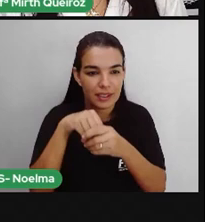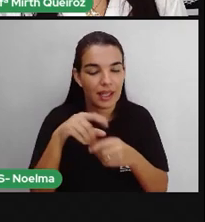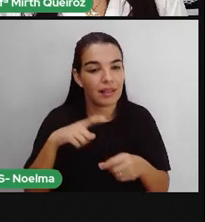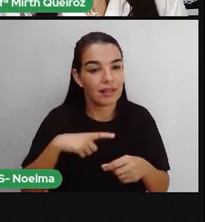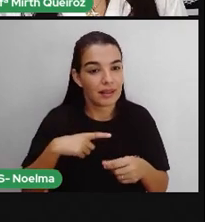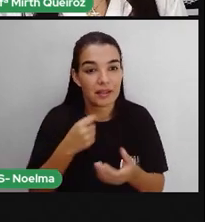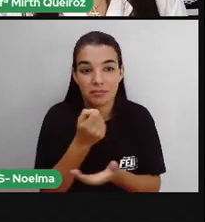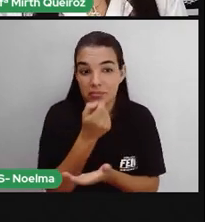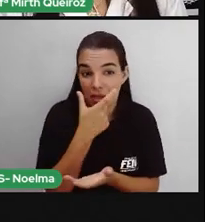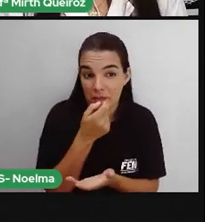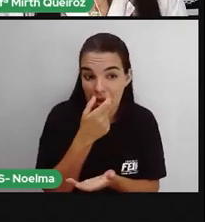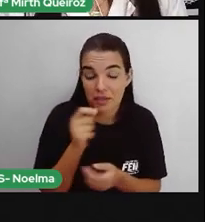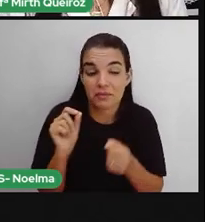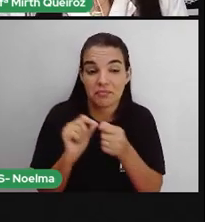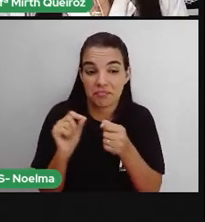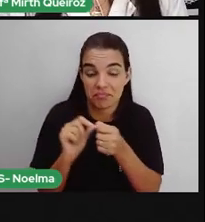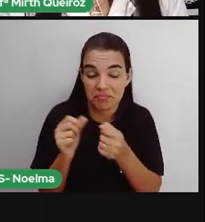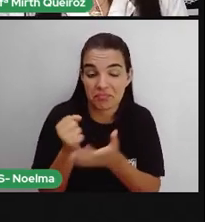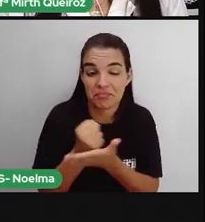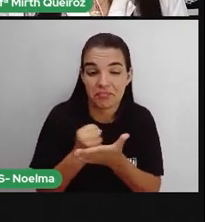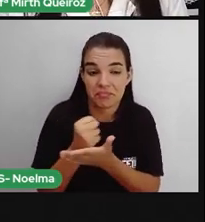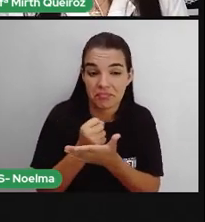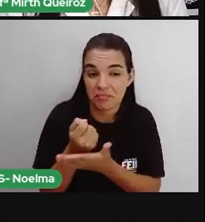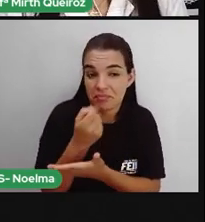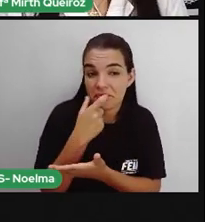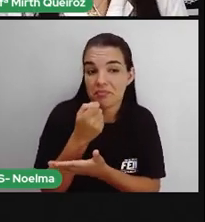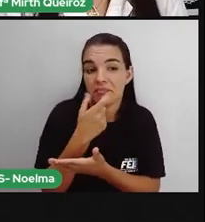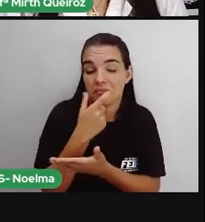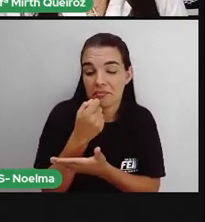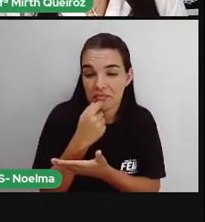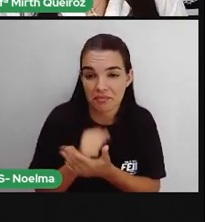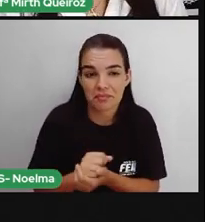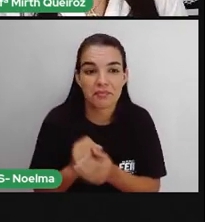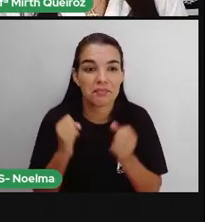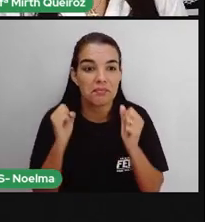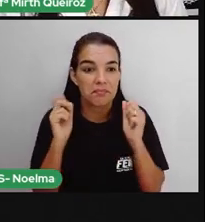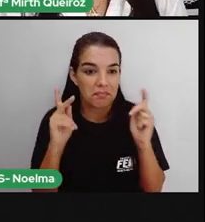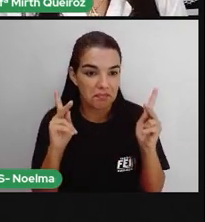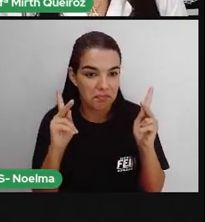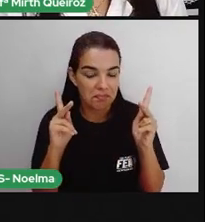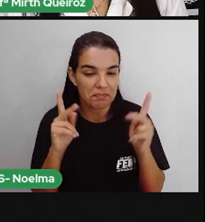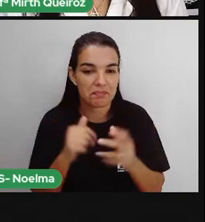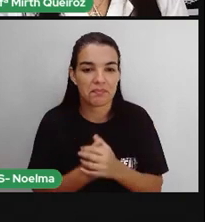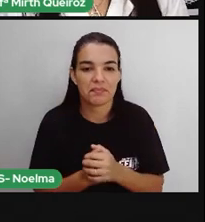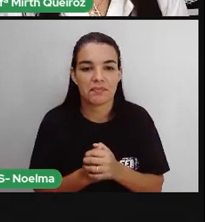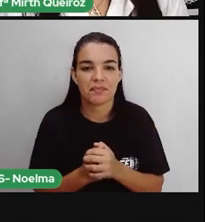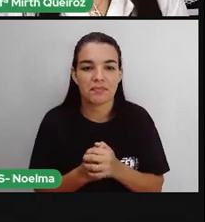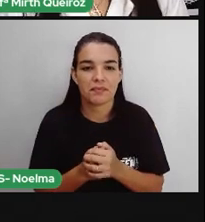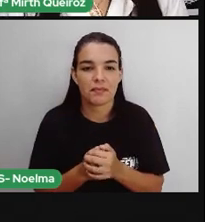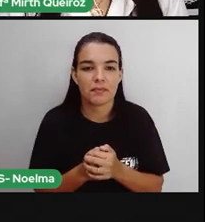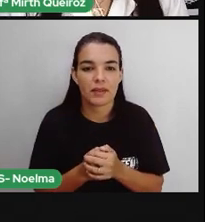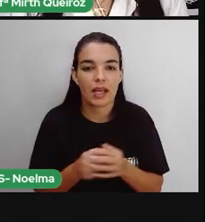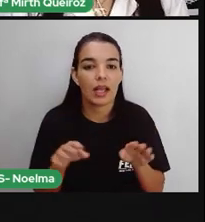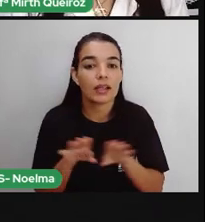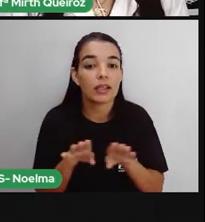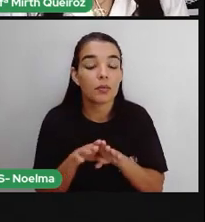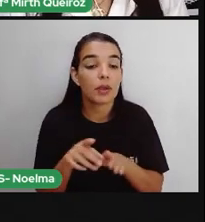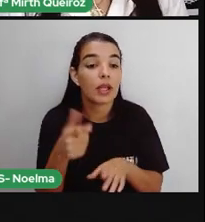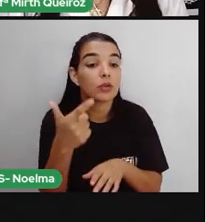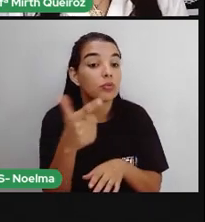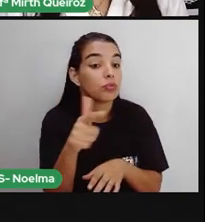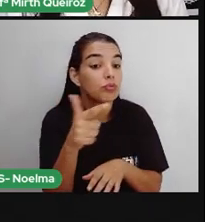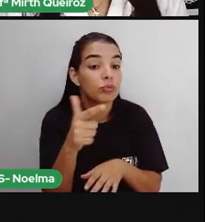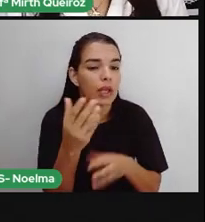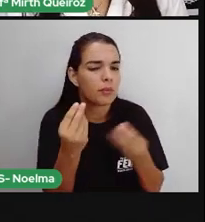medicinais, utilizados aí para fazer medicamentos, né? Nas áreas que não são